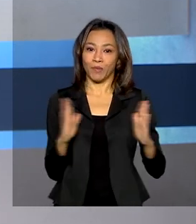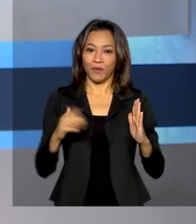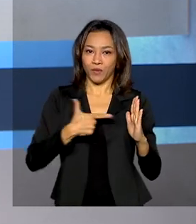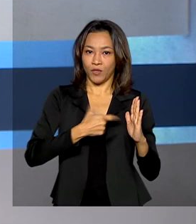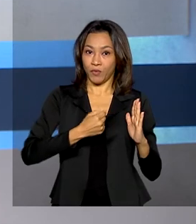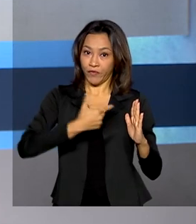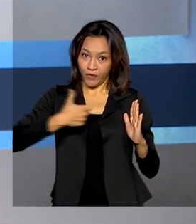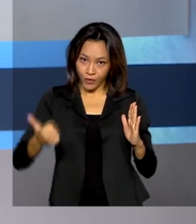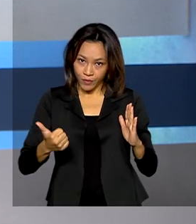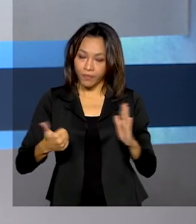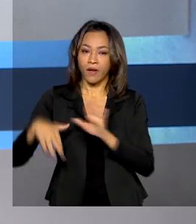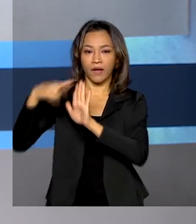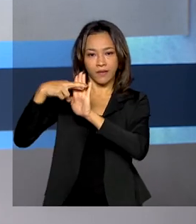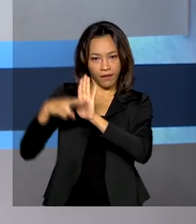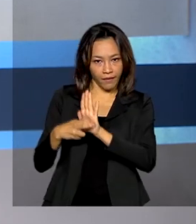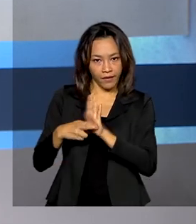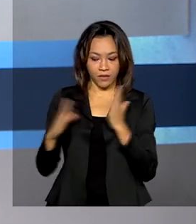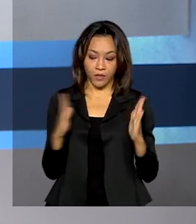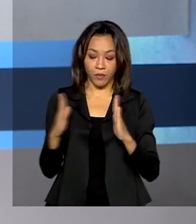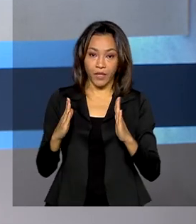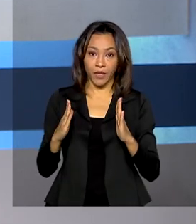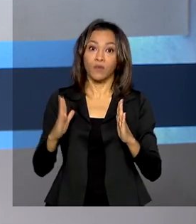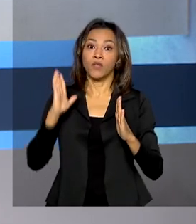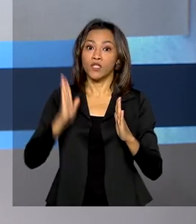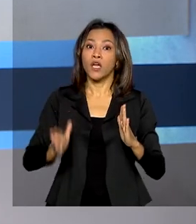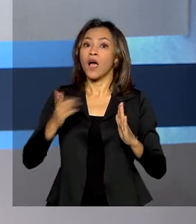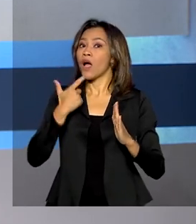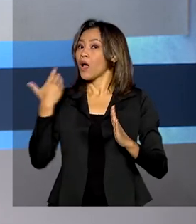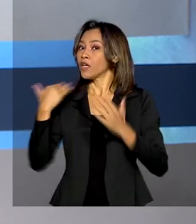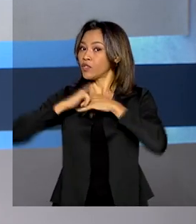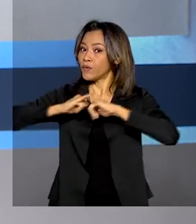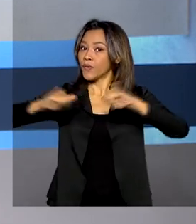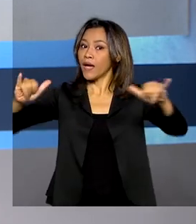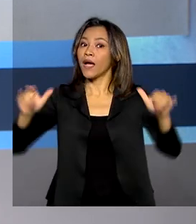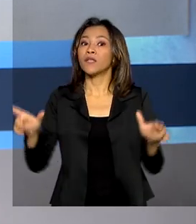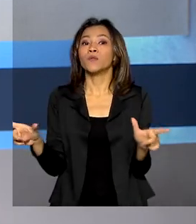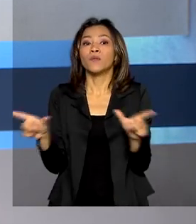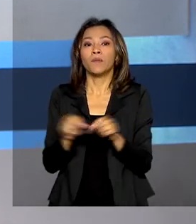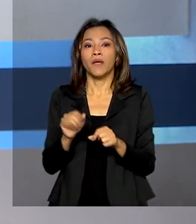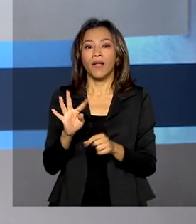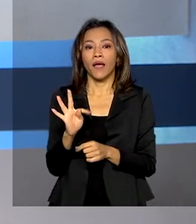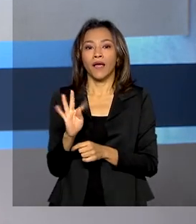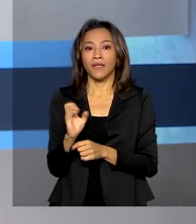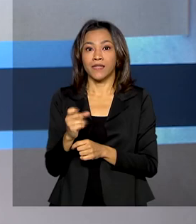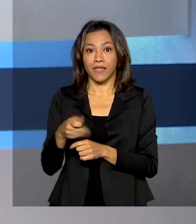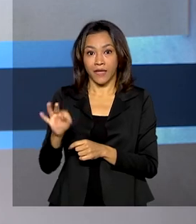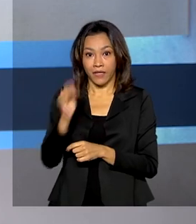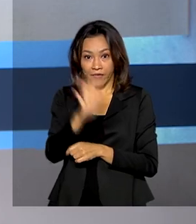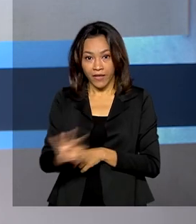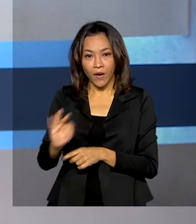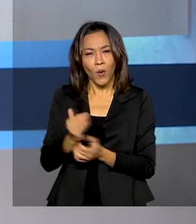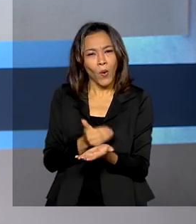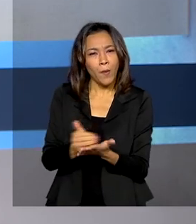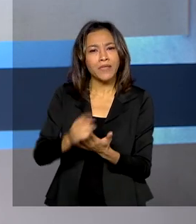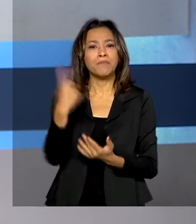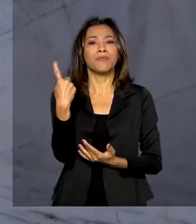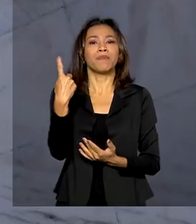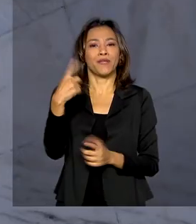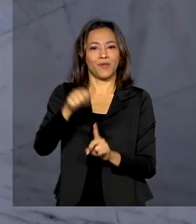As regras e os prazos foram divulgados pela Receita Federal. Já a entrega começa em 1º de março.